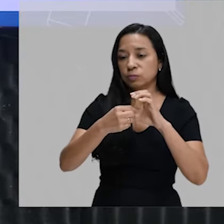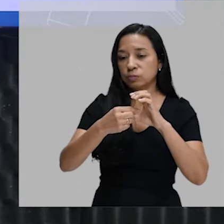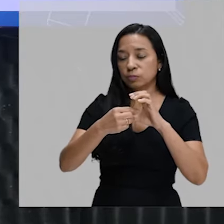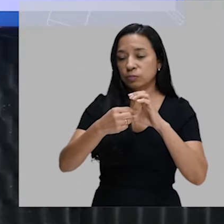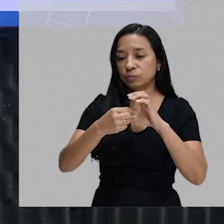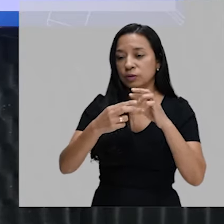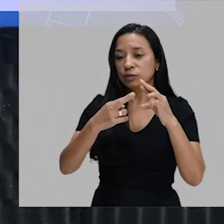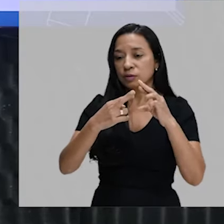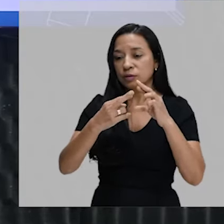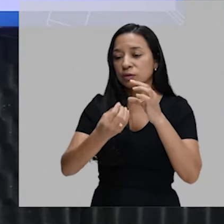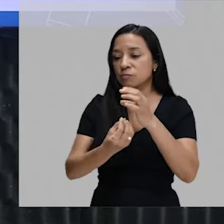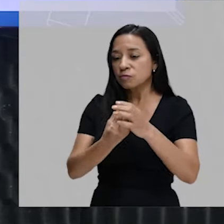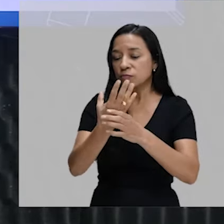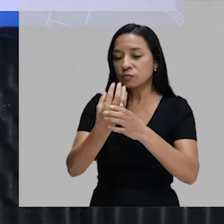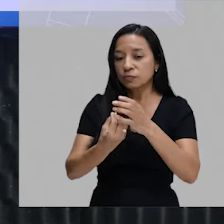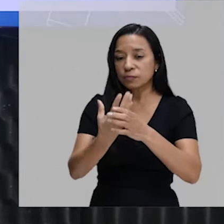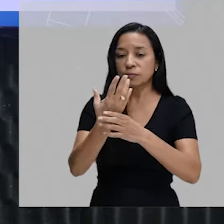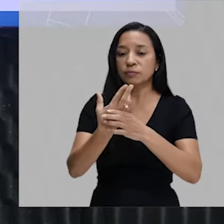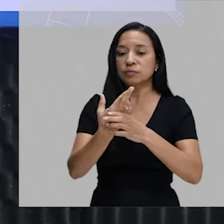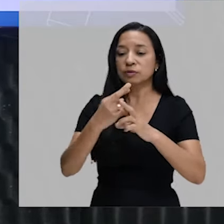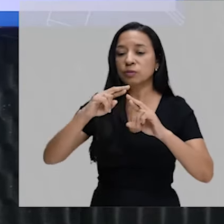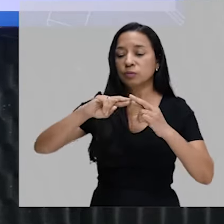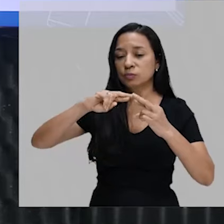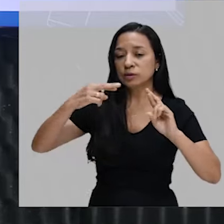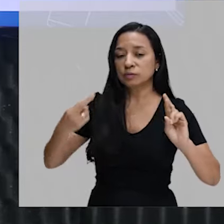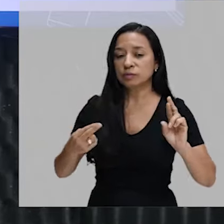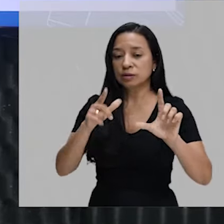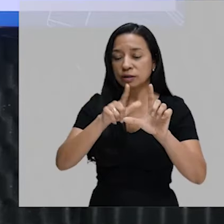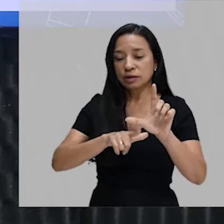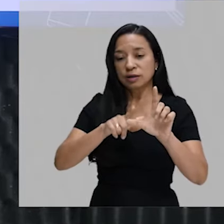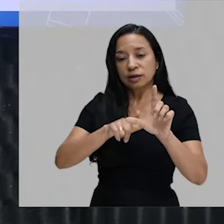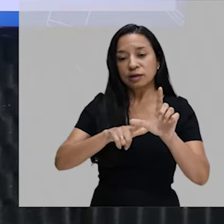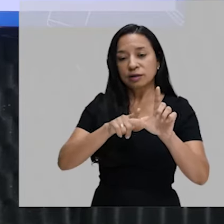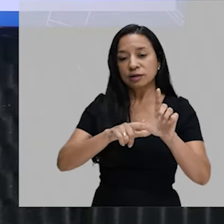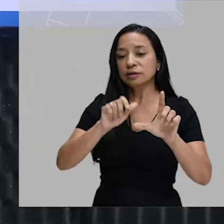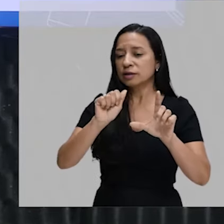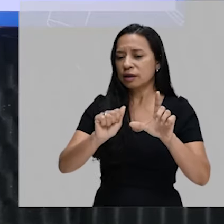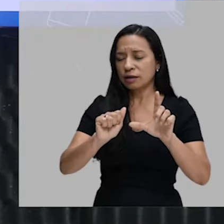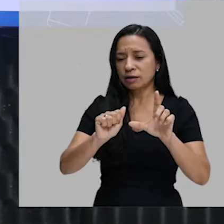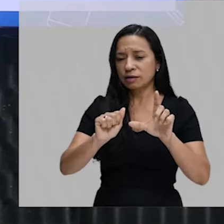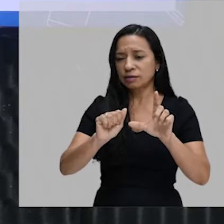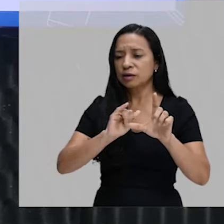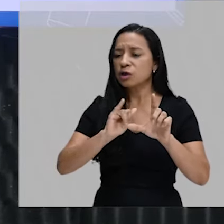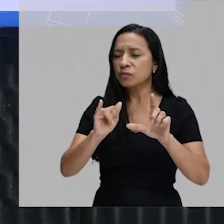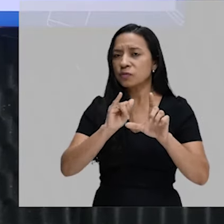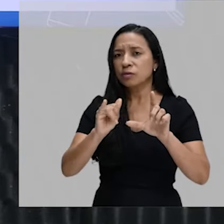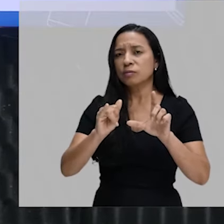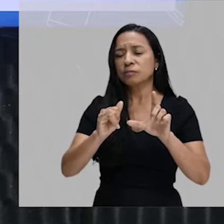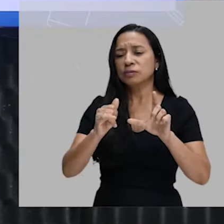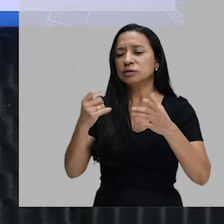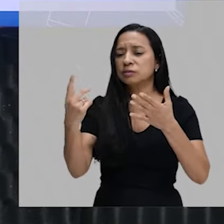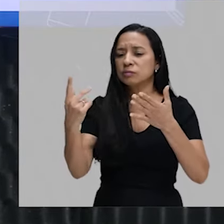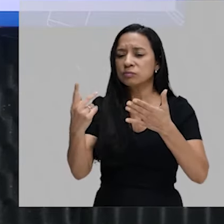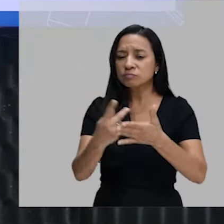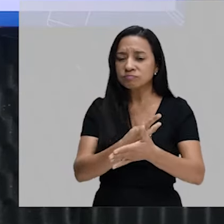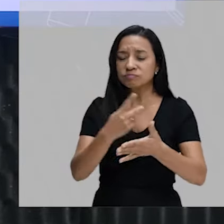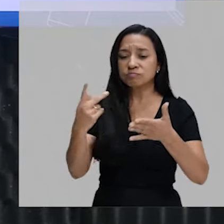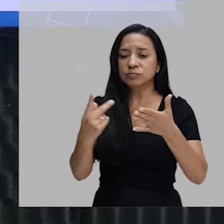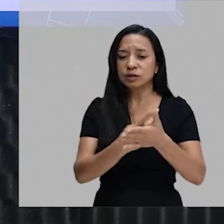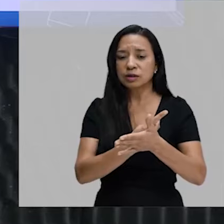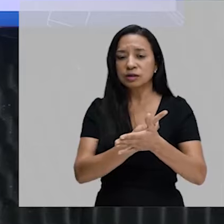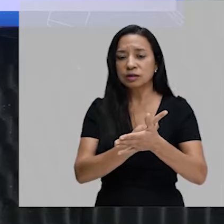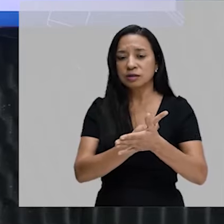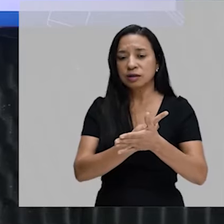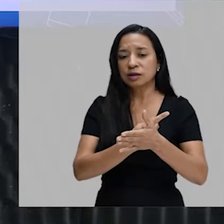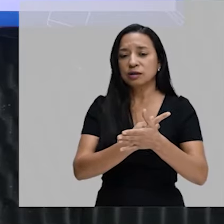RNA mensageiro. Essa letra A, a informação está errada. Aqui, pessoal, quando ele fala que